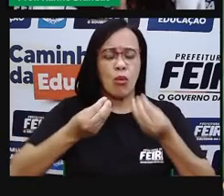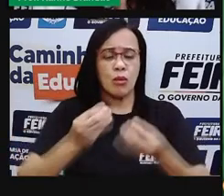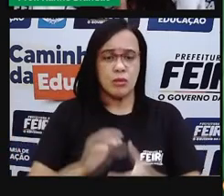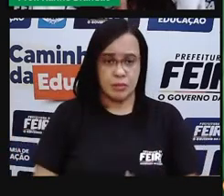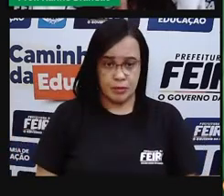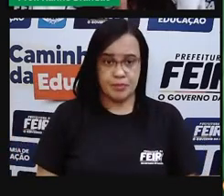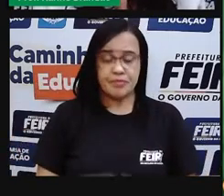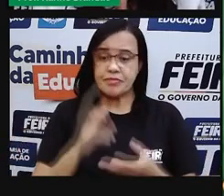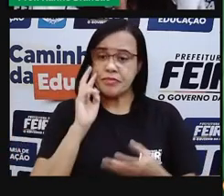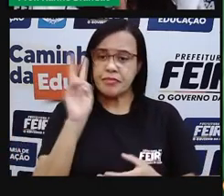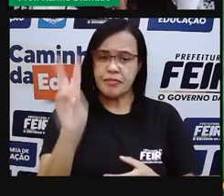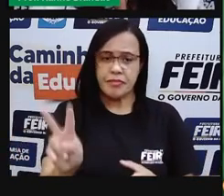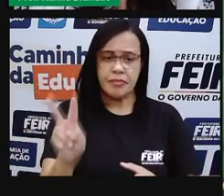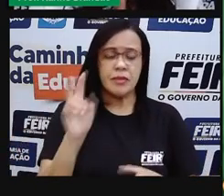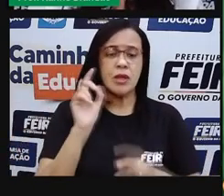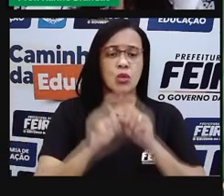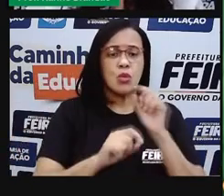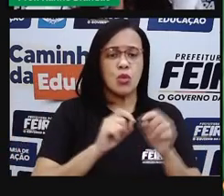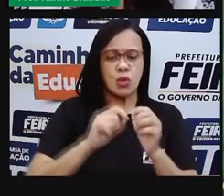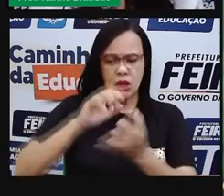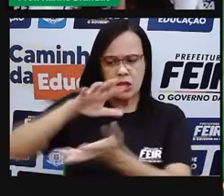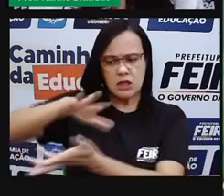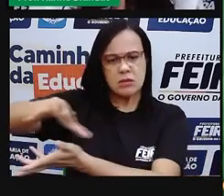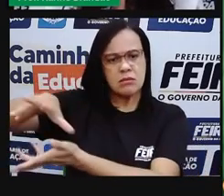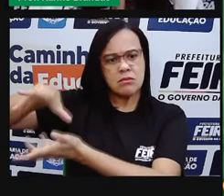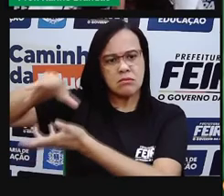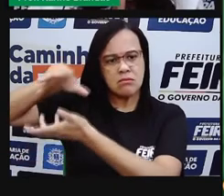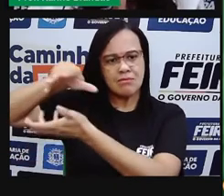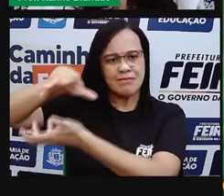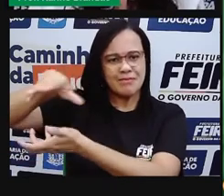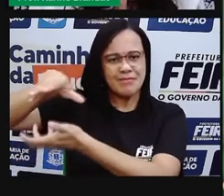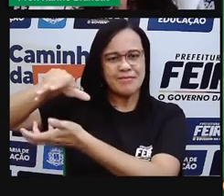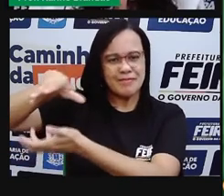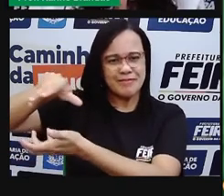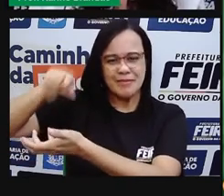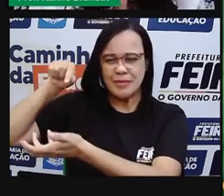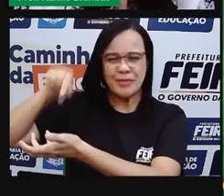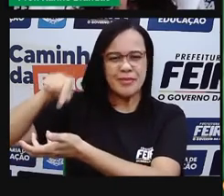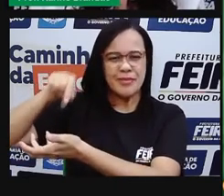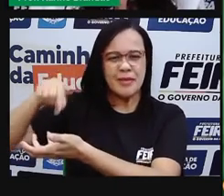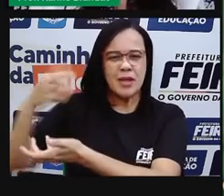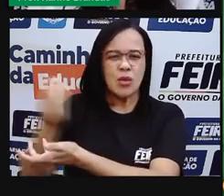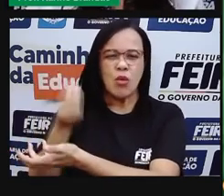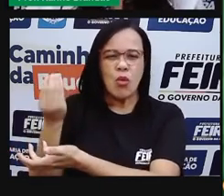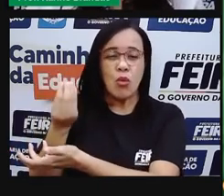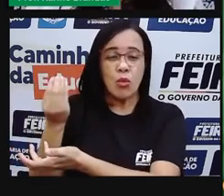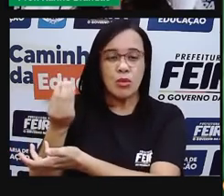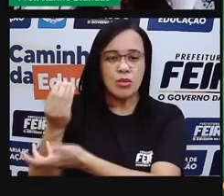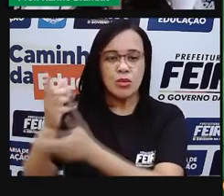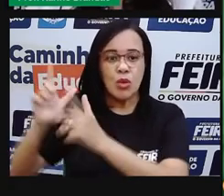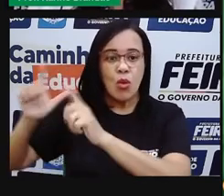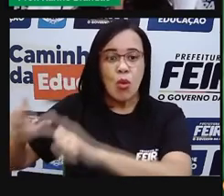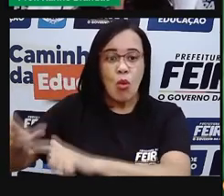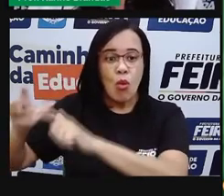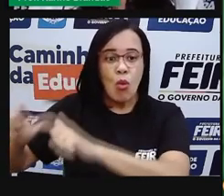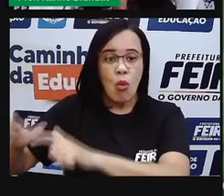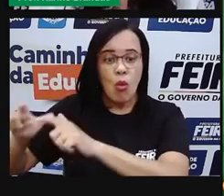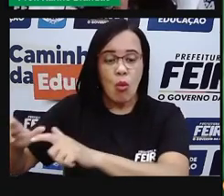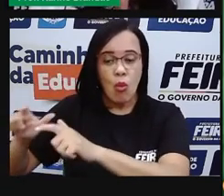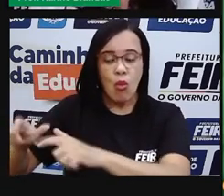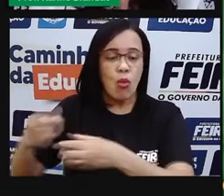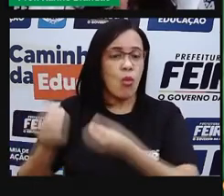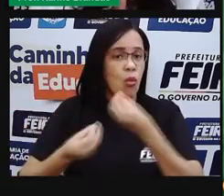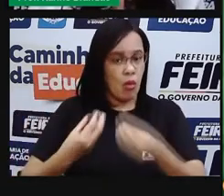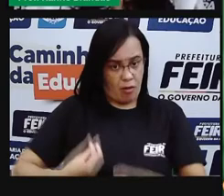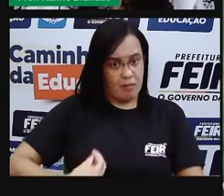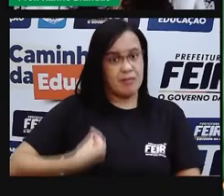observa que a Terra, o nosso planeta Terra, ele está numa zona habitável. O que quer